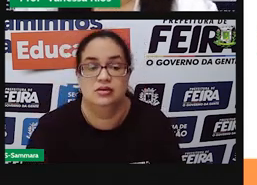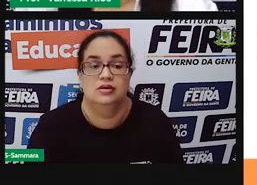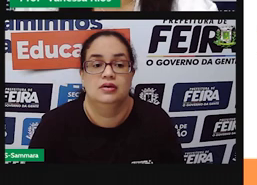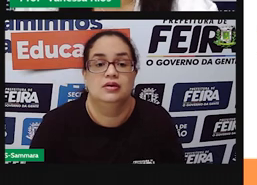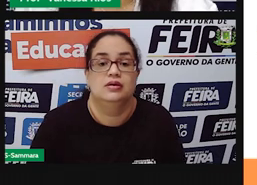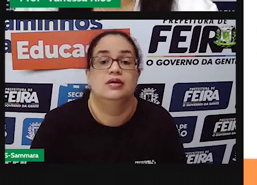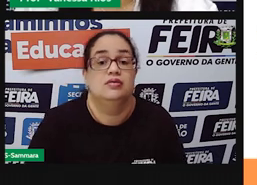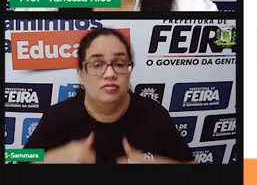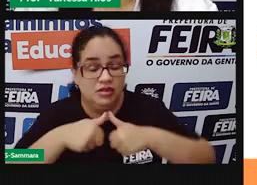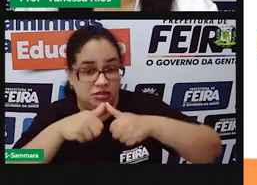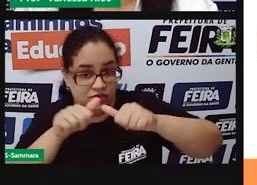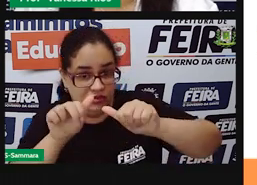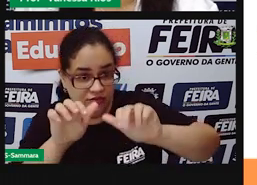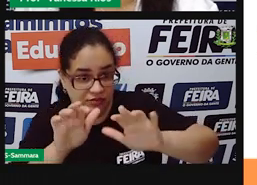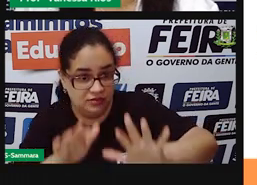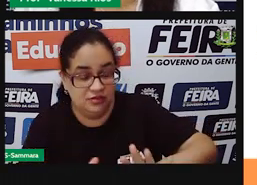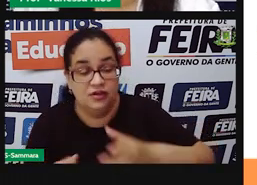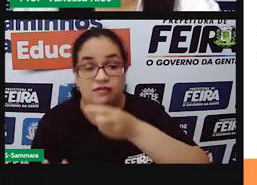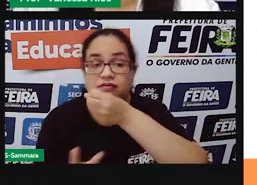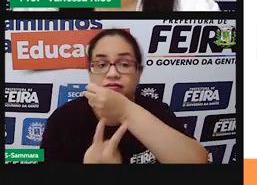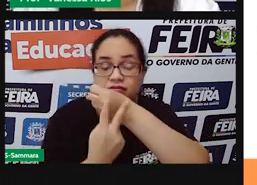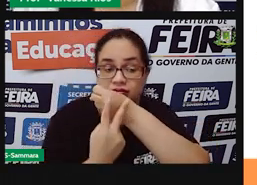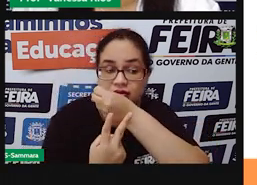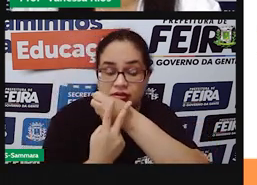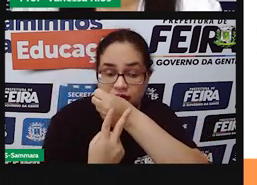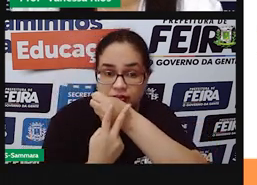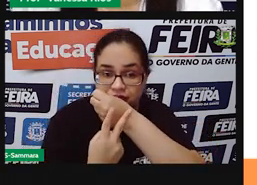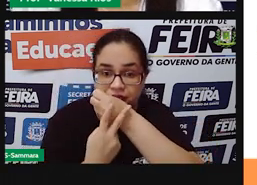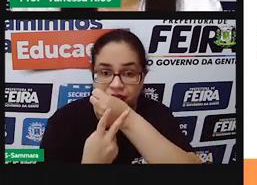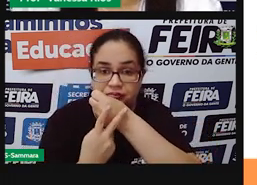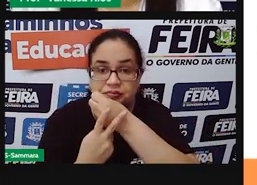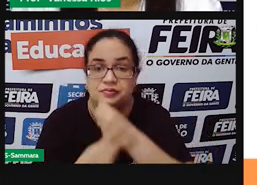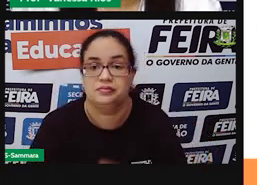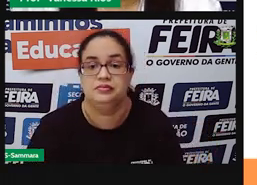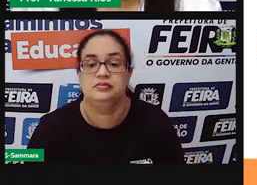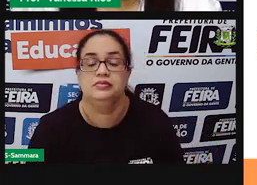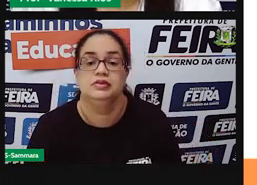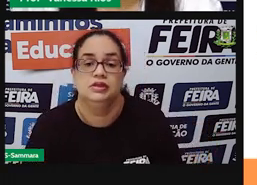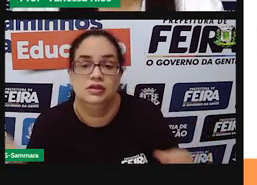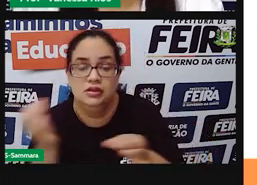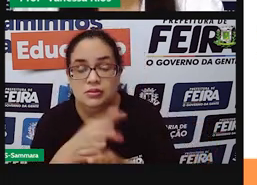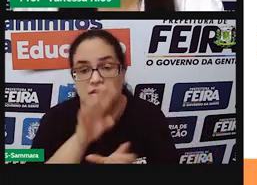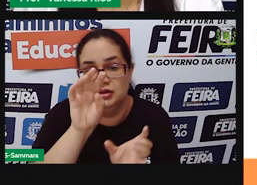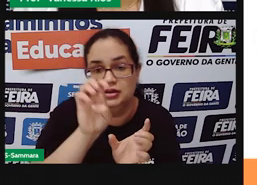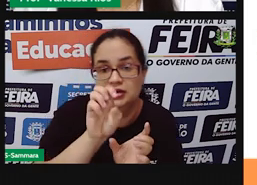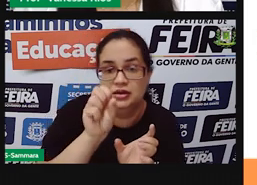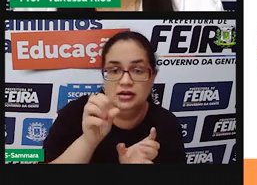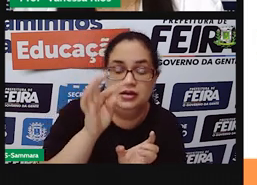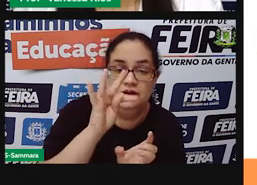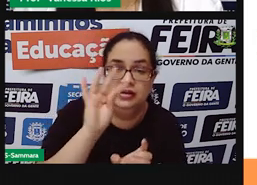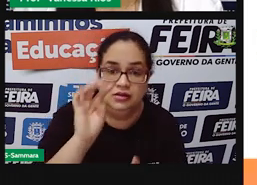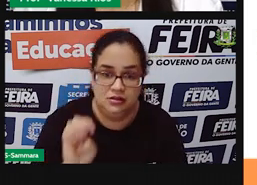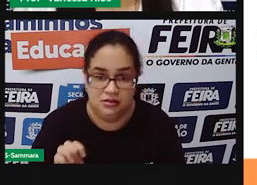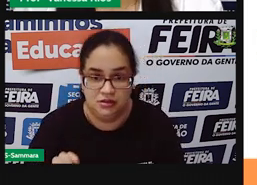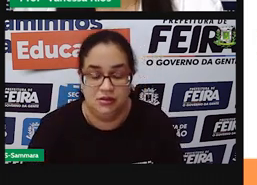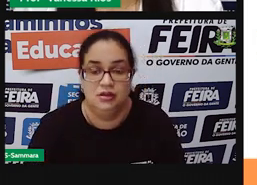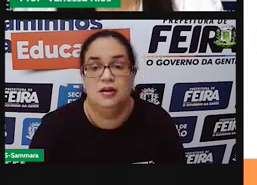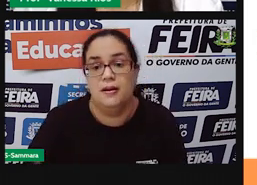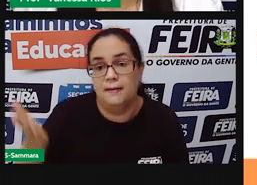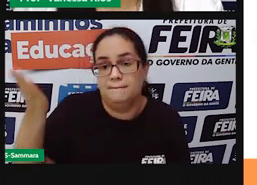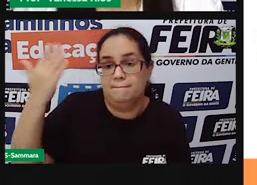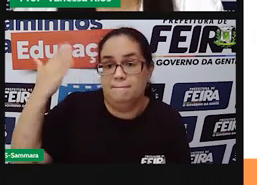permanecer, né? Nos verbos terminados em ER toda vez que eles estiverem no